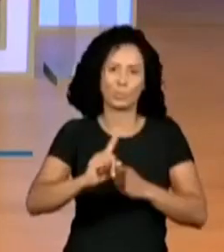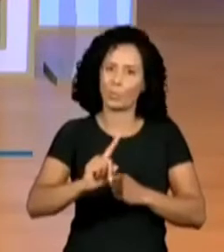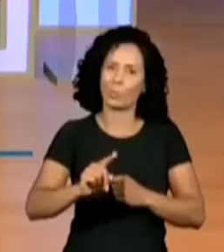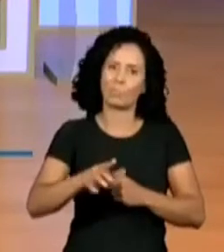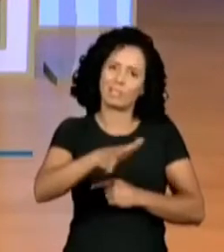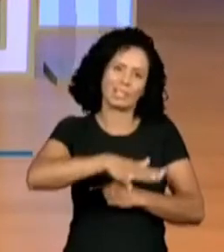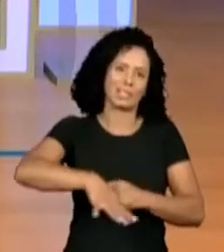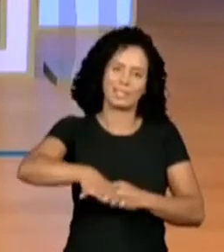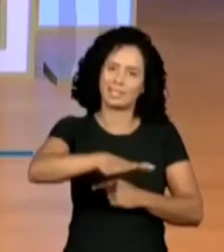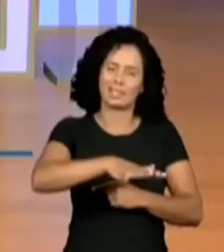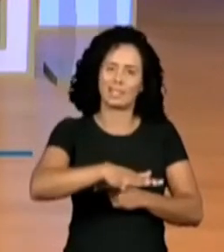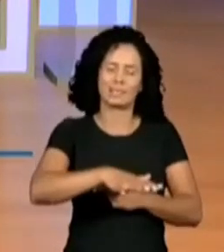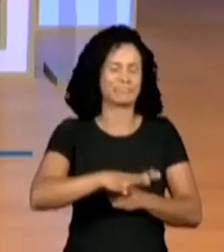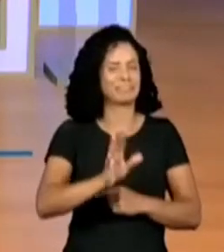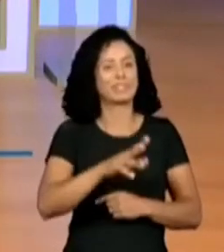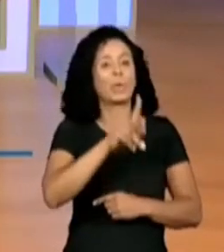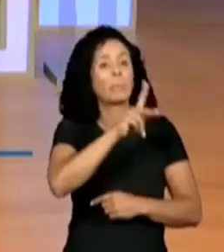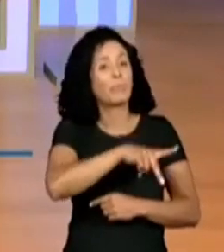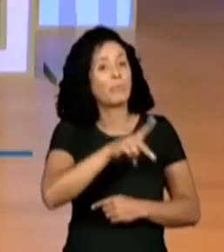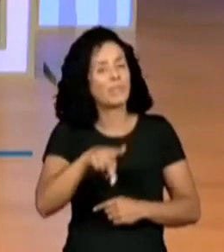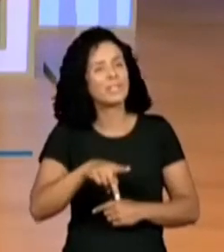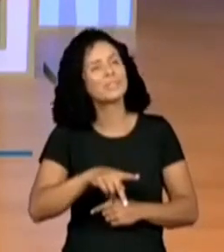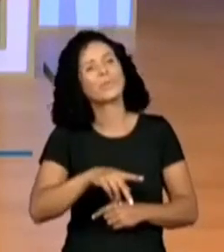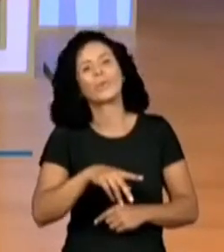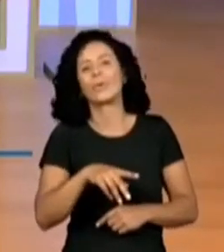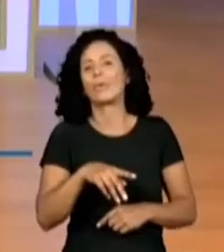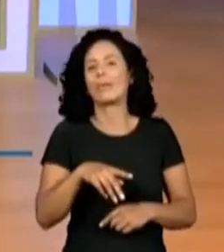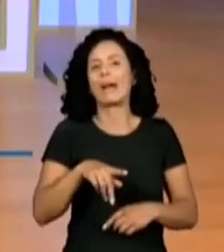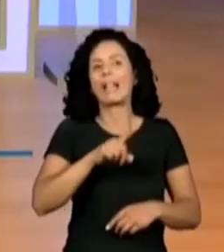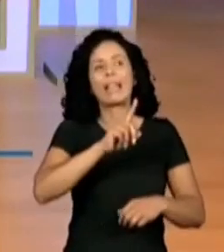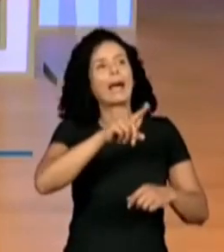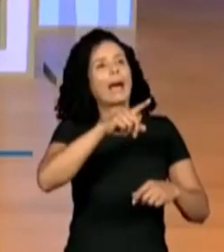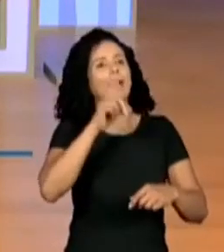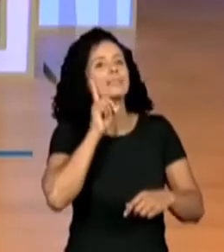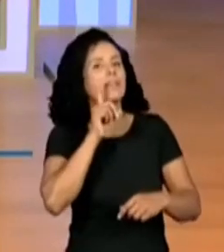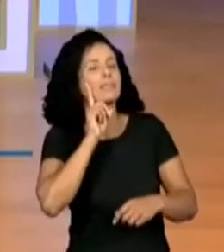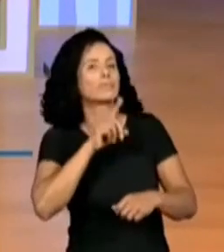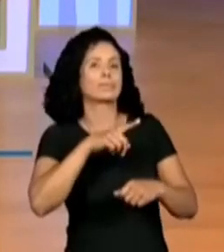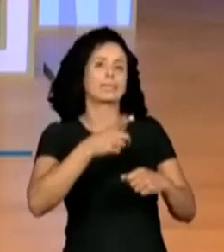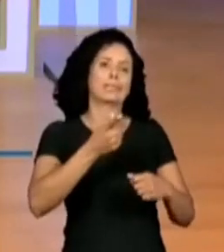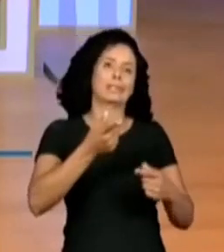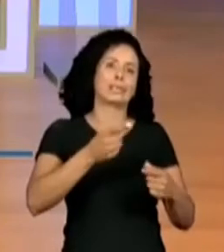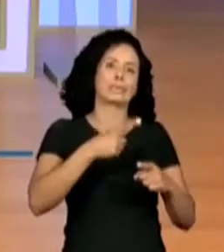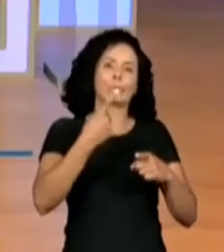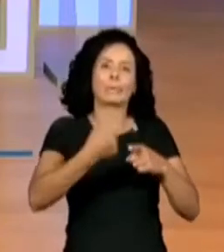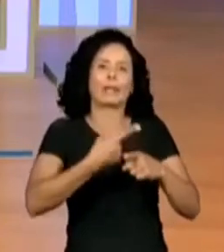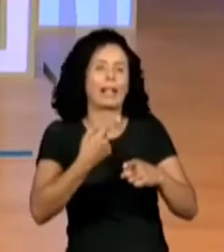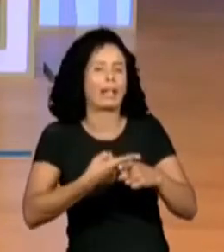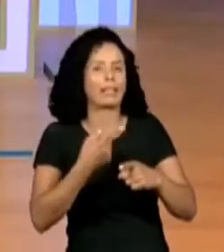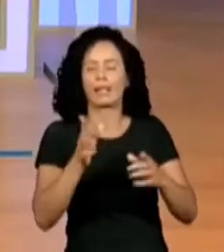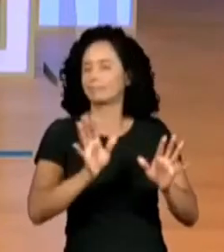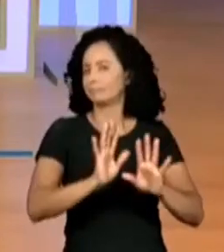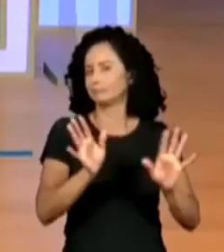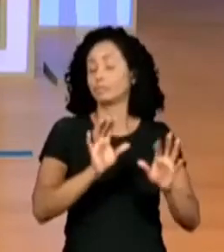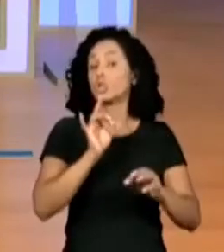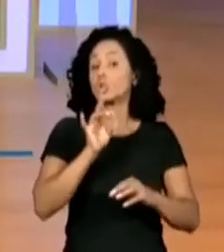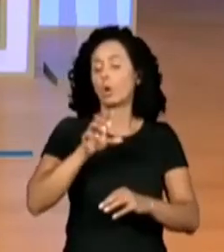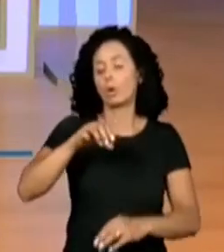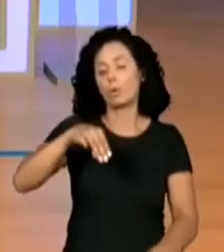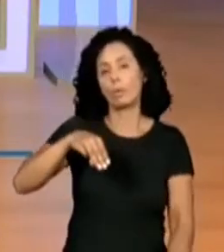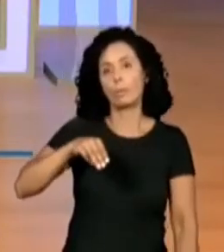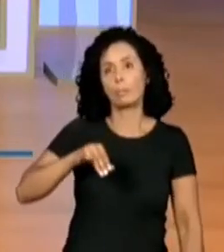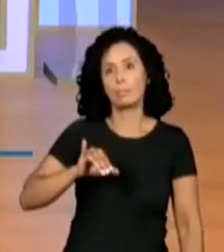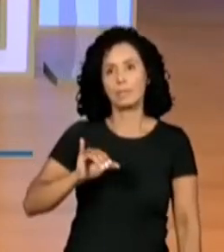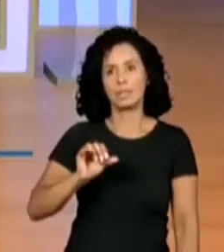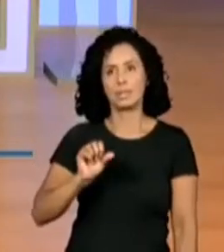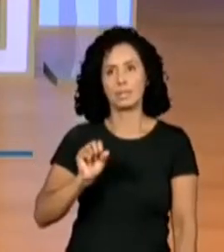Teacher de Teacher nos Estados Unidos, na Inglaterra. Então, a gente vai usar sempre um Miss, Mister, vai dependendo de